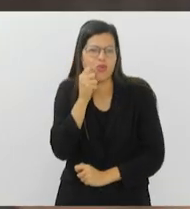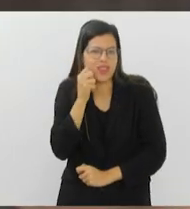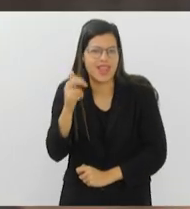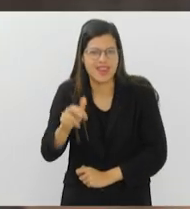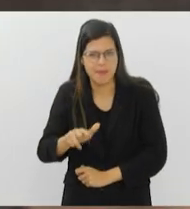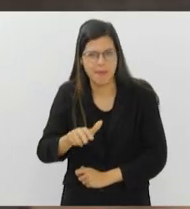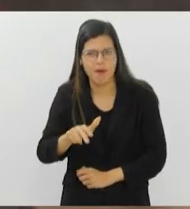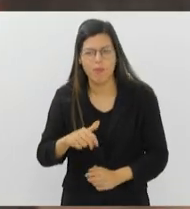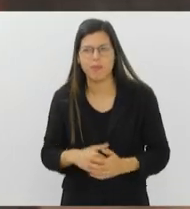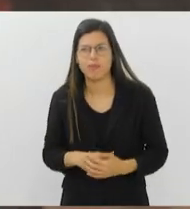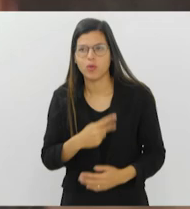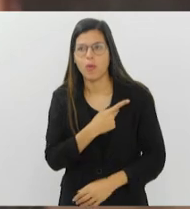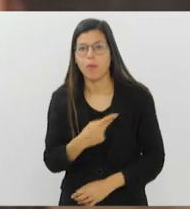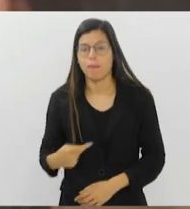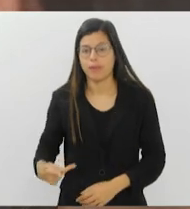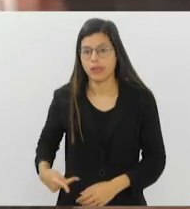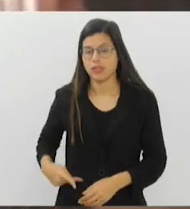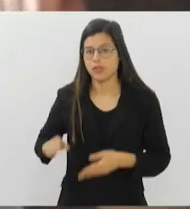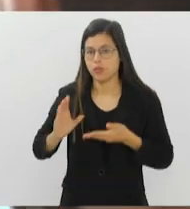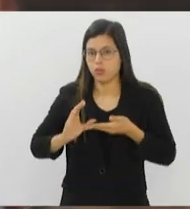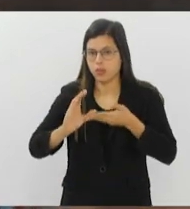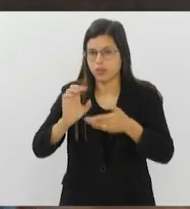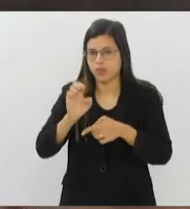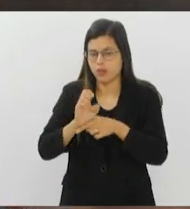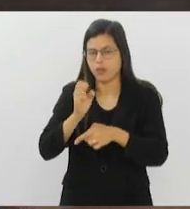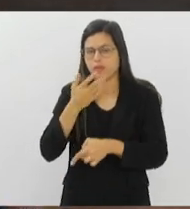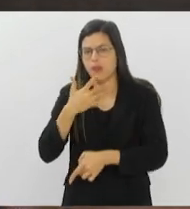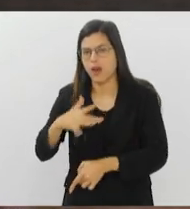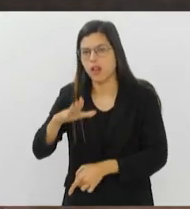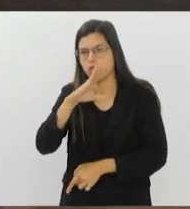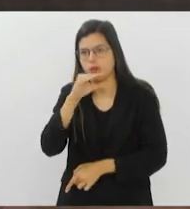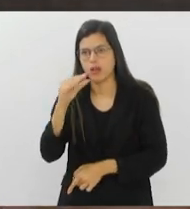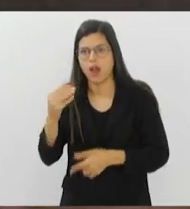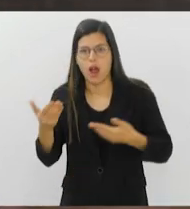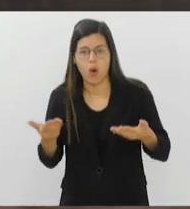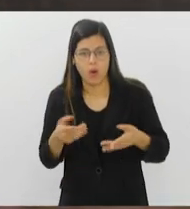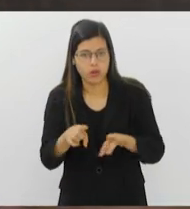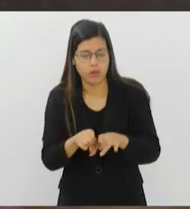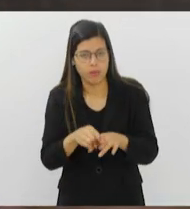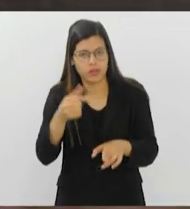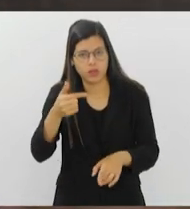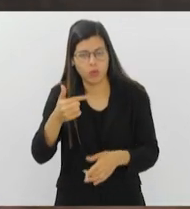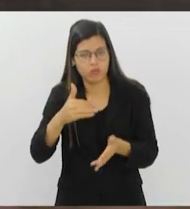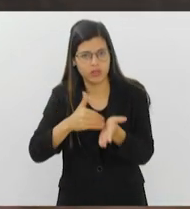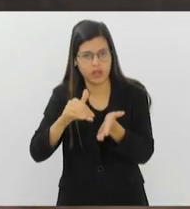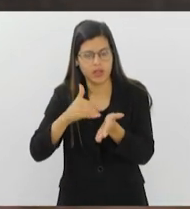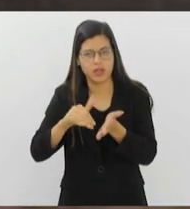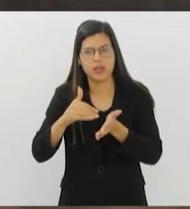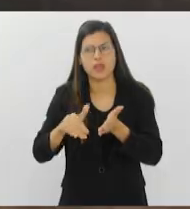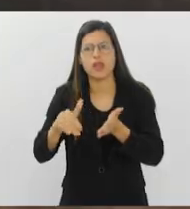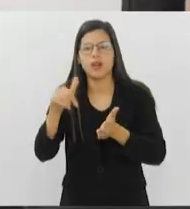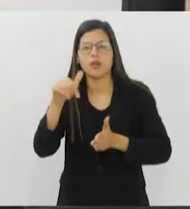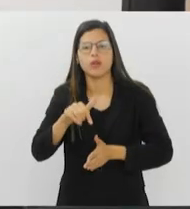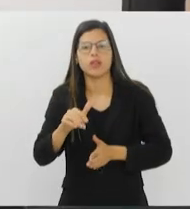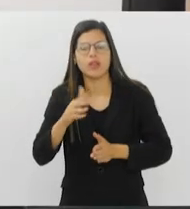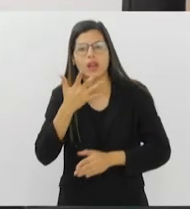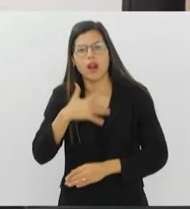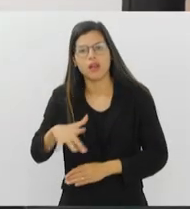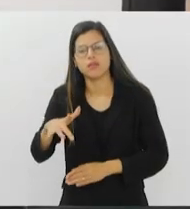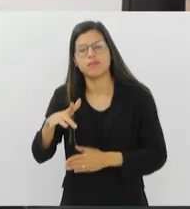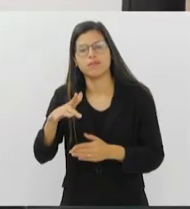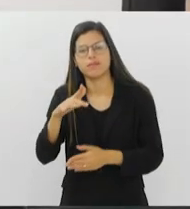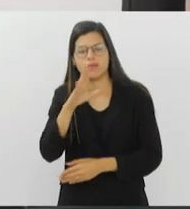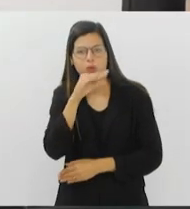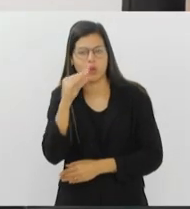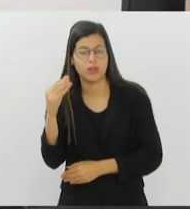presidente do Conselho Estadual da Criança e do Adolescente e agora também subsecretário estadual da Criança e do Adolescente informou